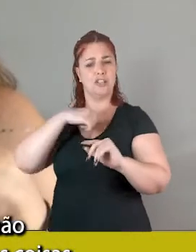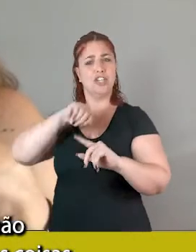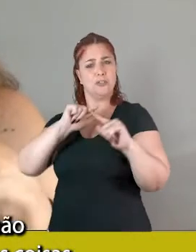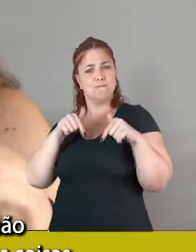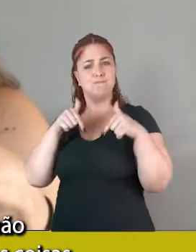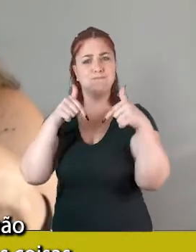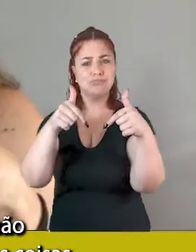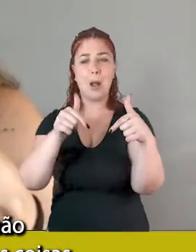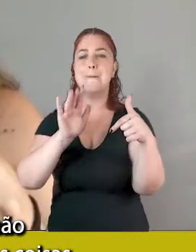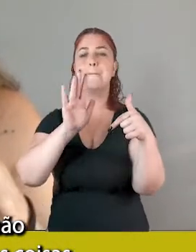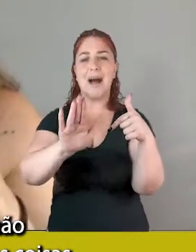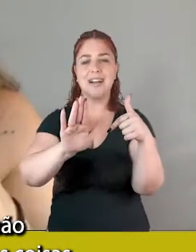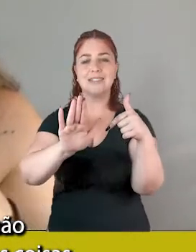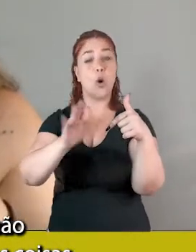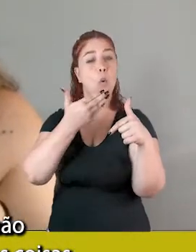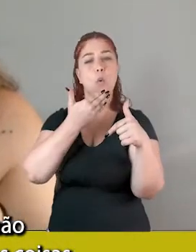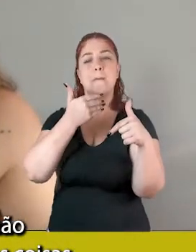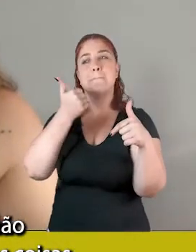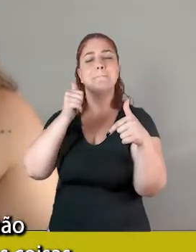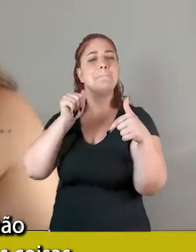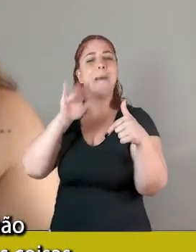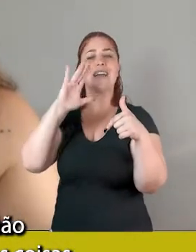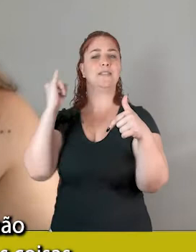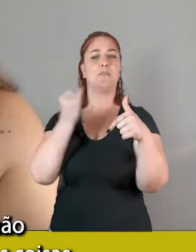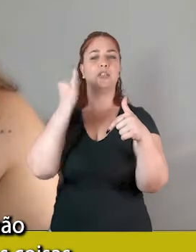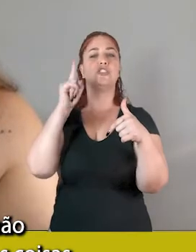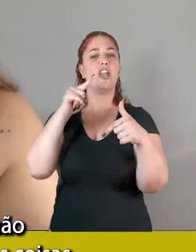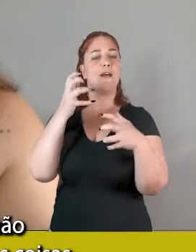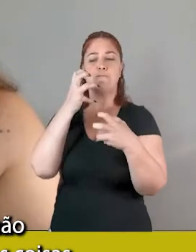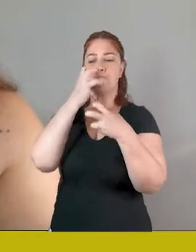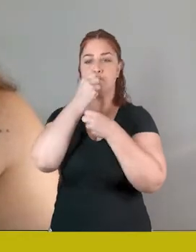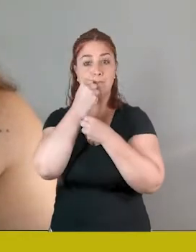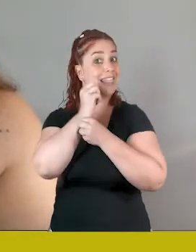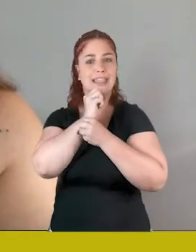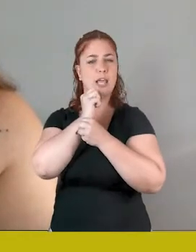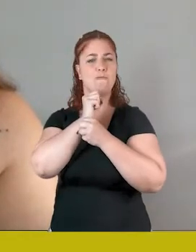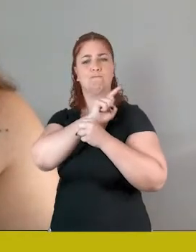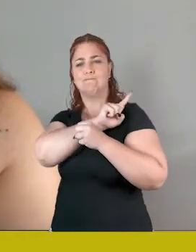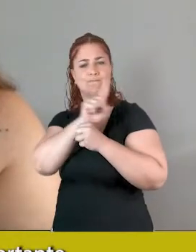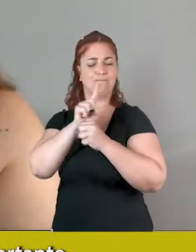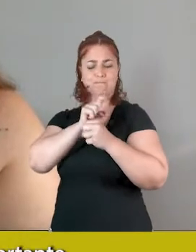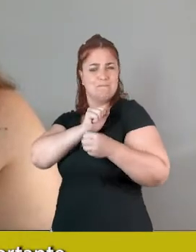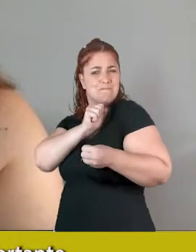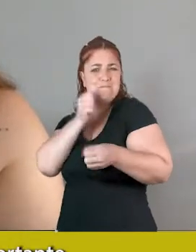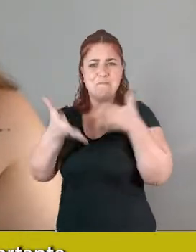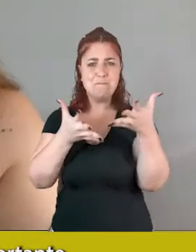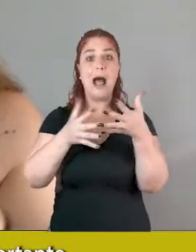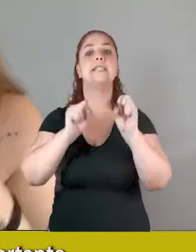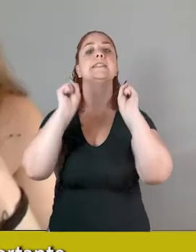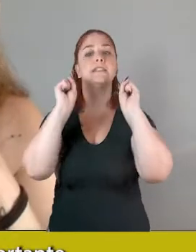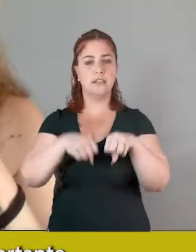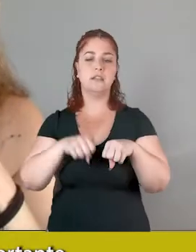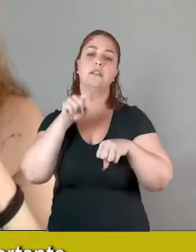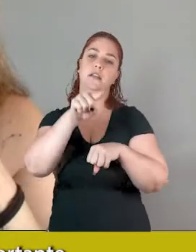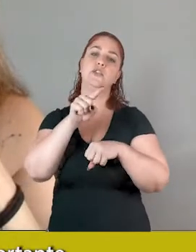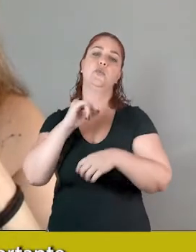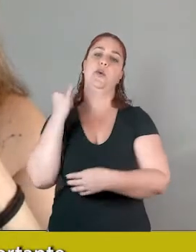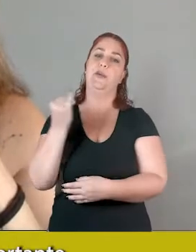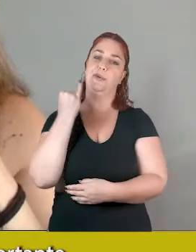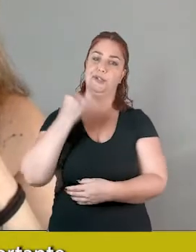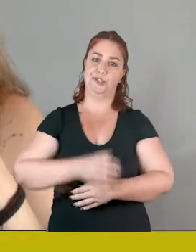antirracista, mas eu acho que o não se calar diante dessas coisas é um ato muito importante, né.